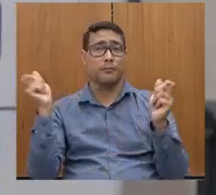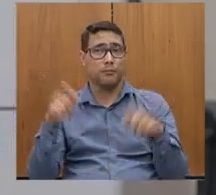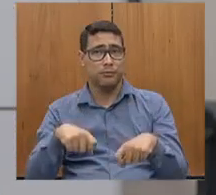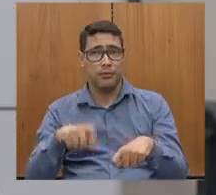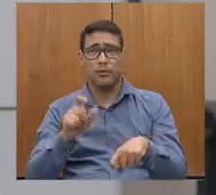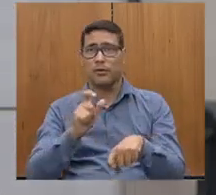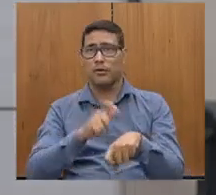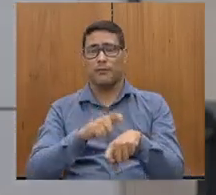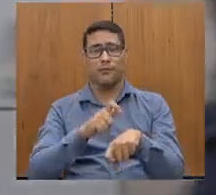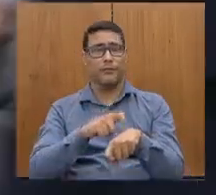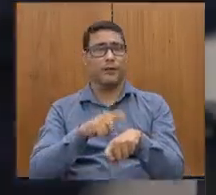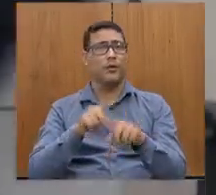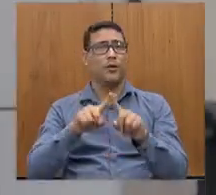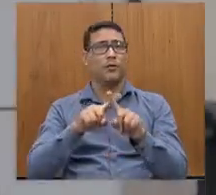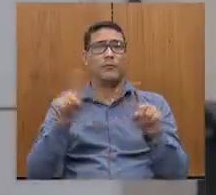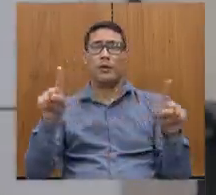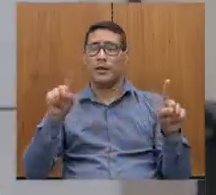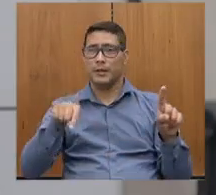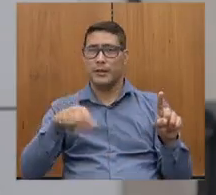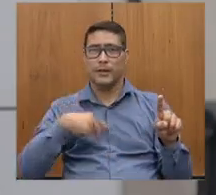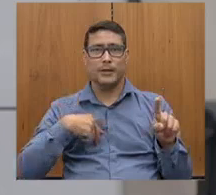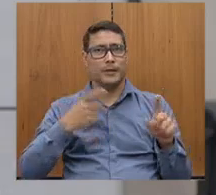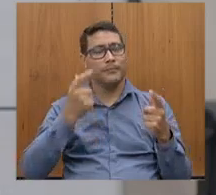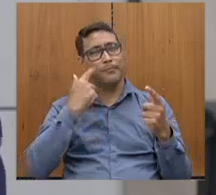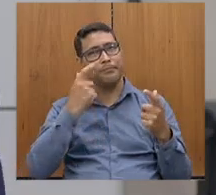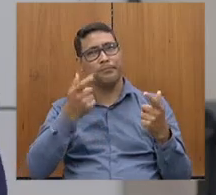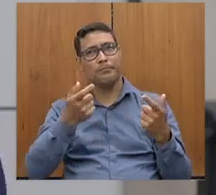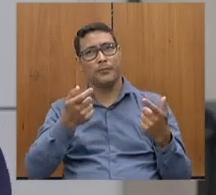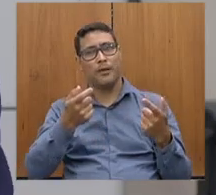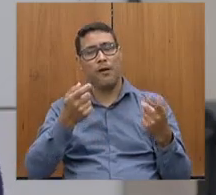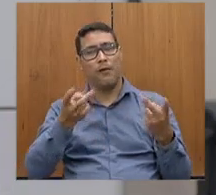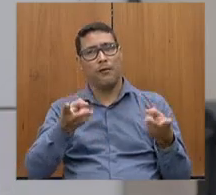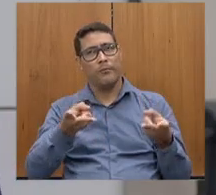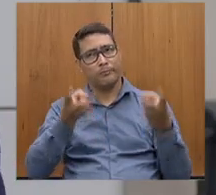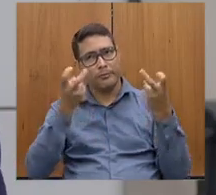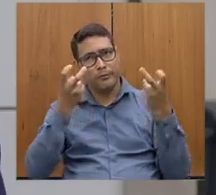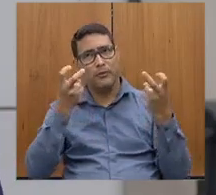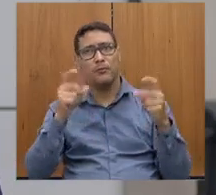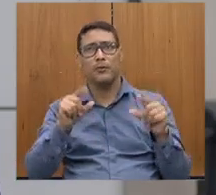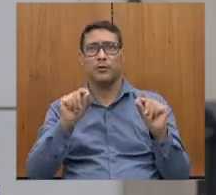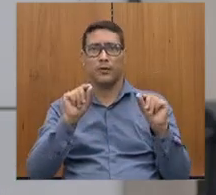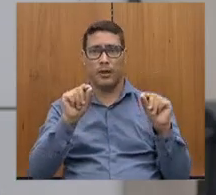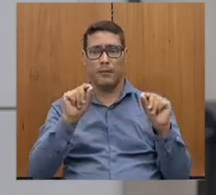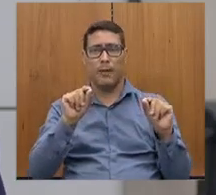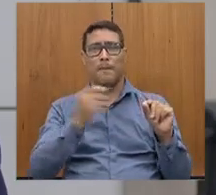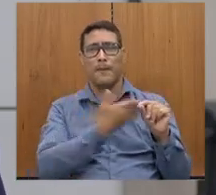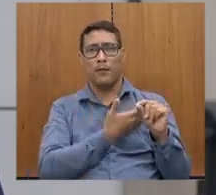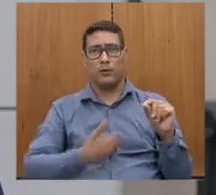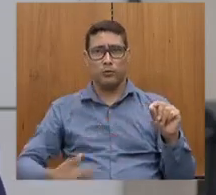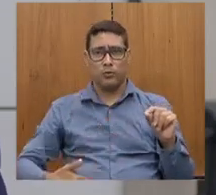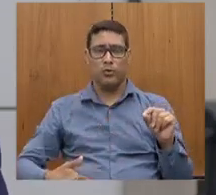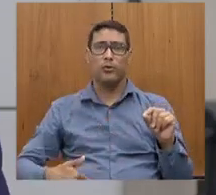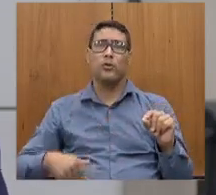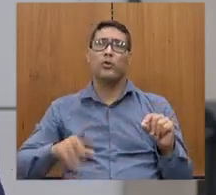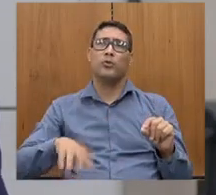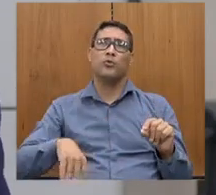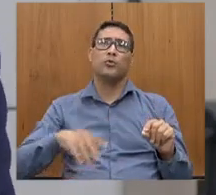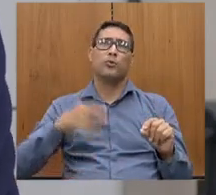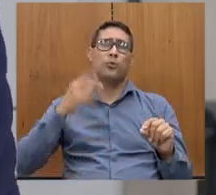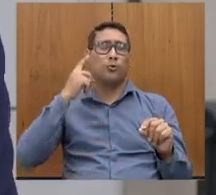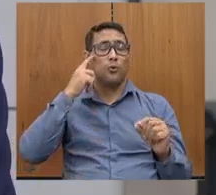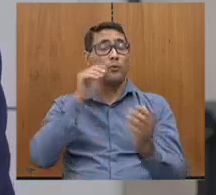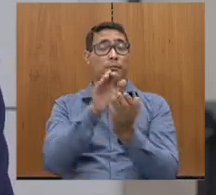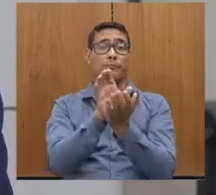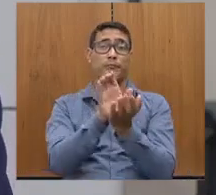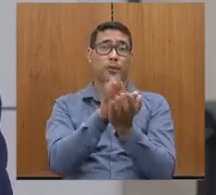a gente percebe, como dizia o governador do Pernambuco, as pessoas falam assim, não, ele não faz,